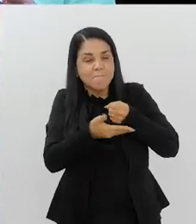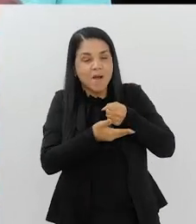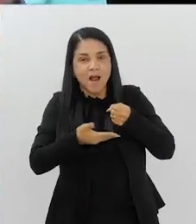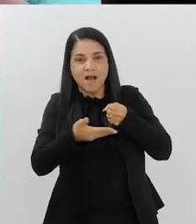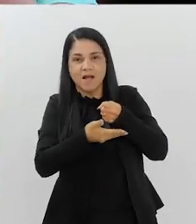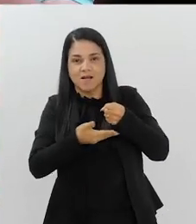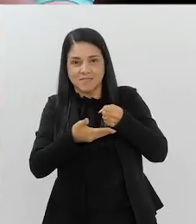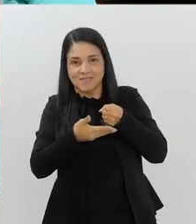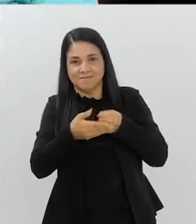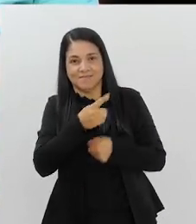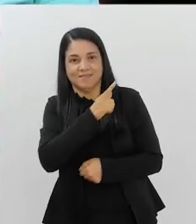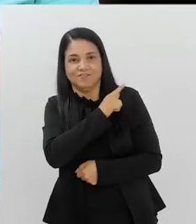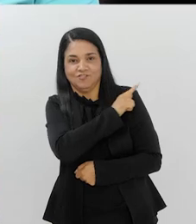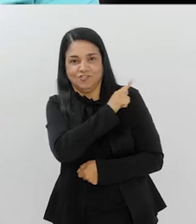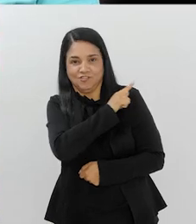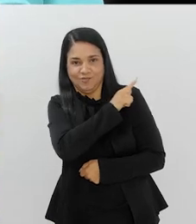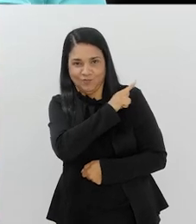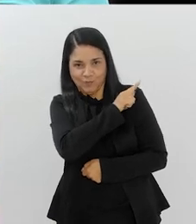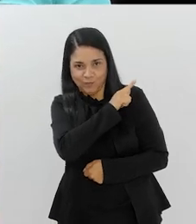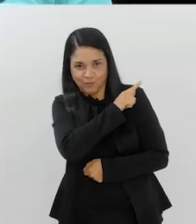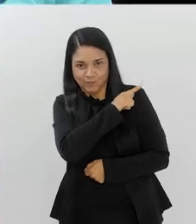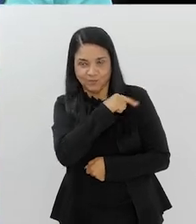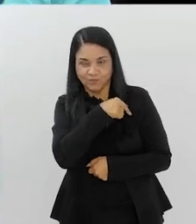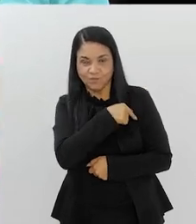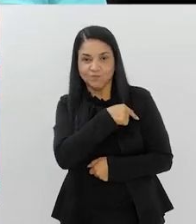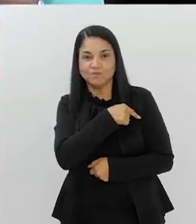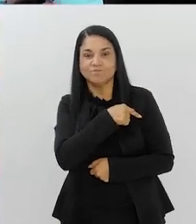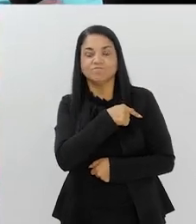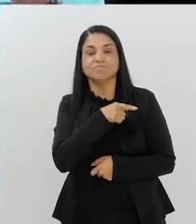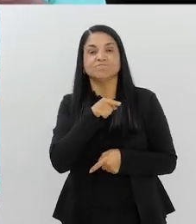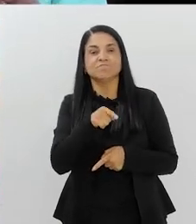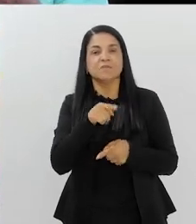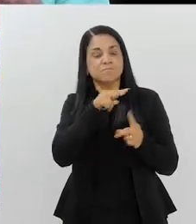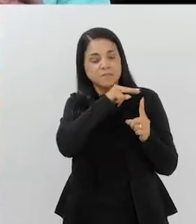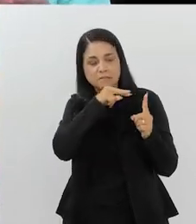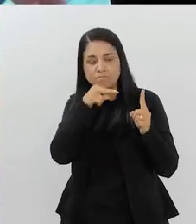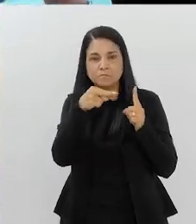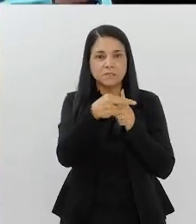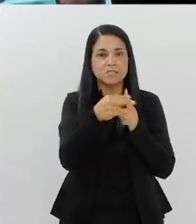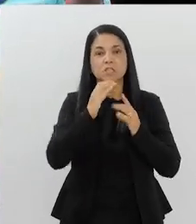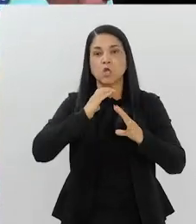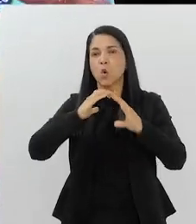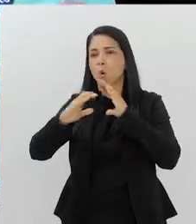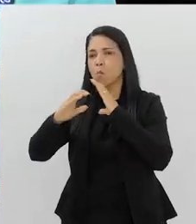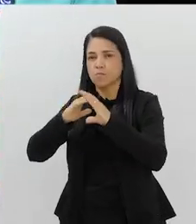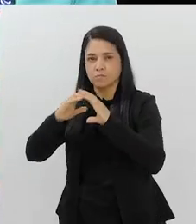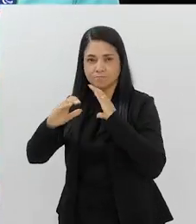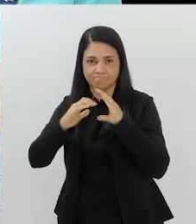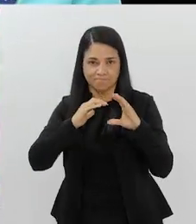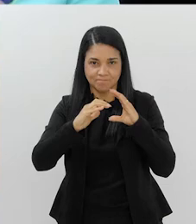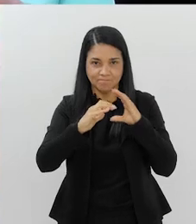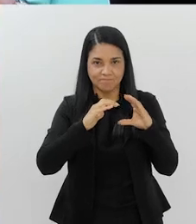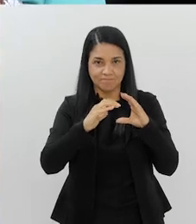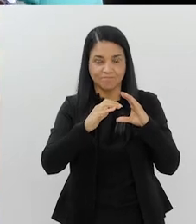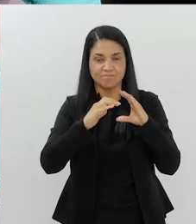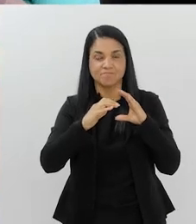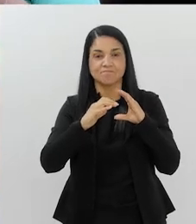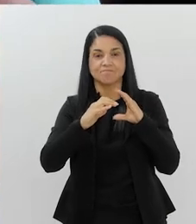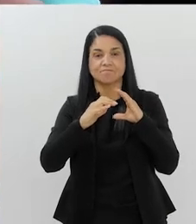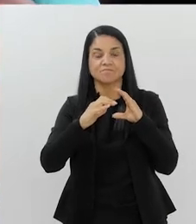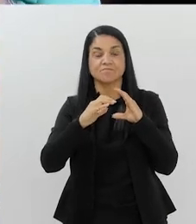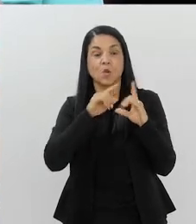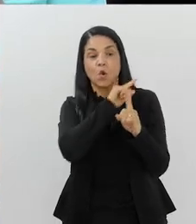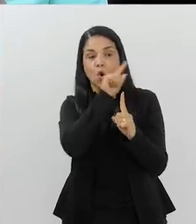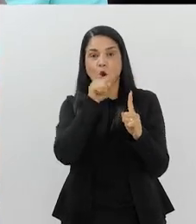Começa na gestão, na perspectiva da comunicação, para